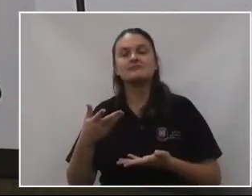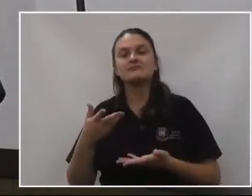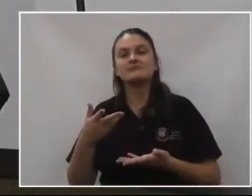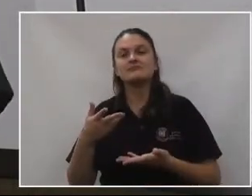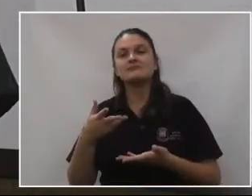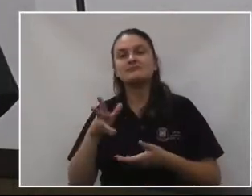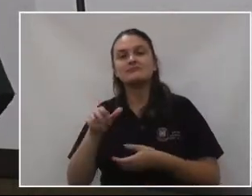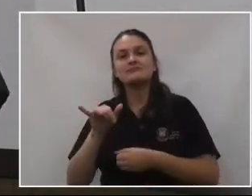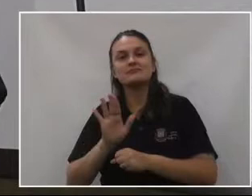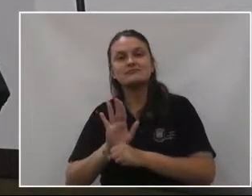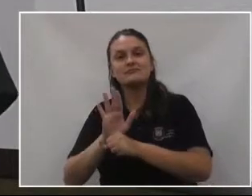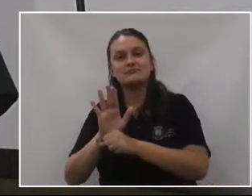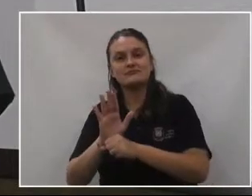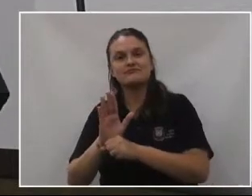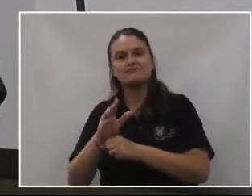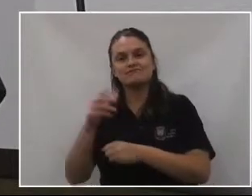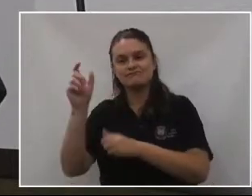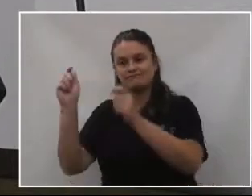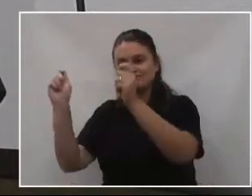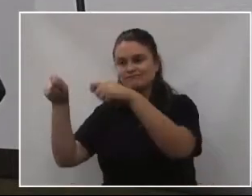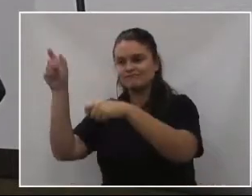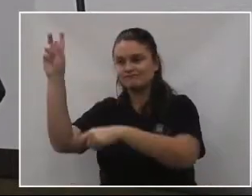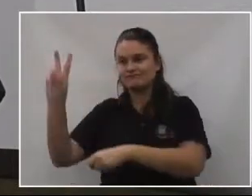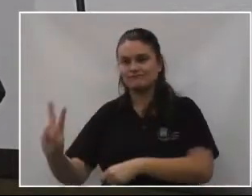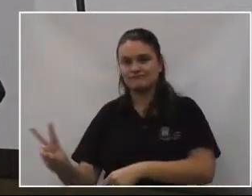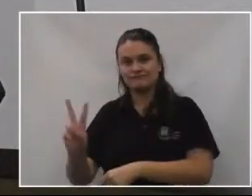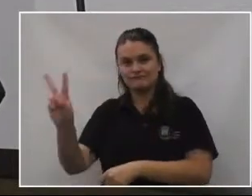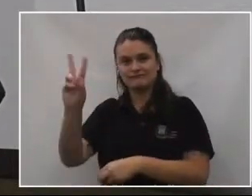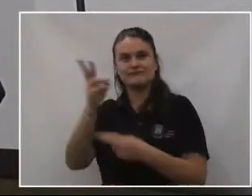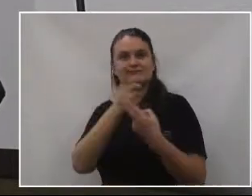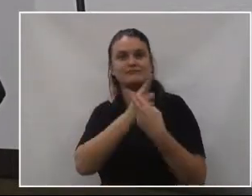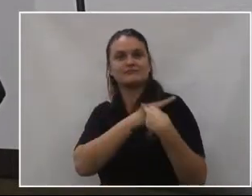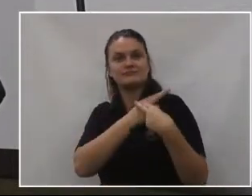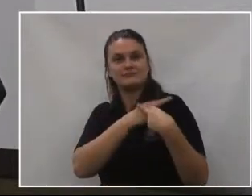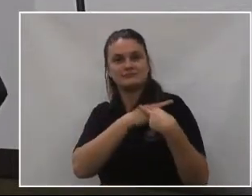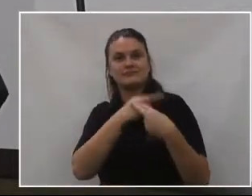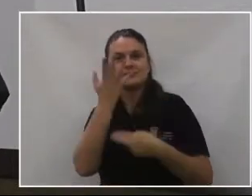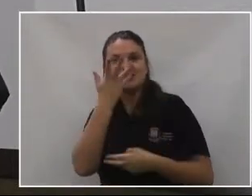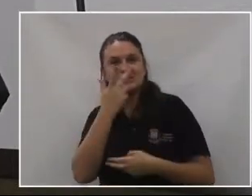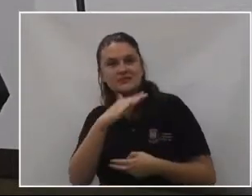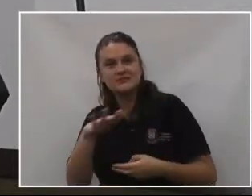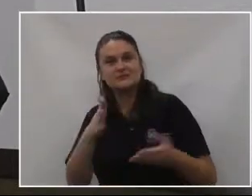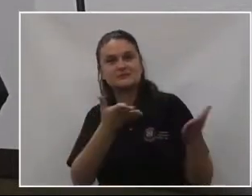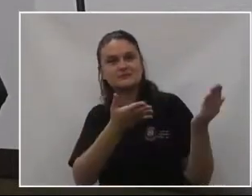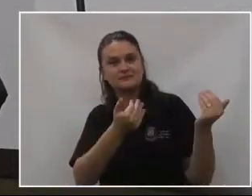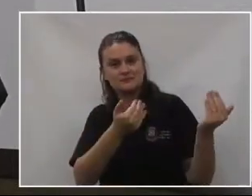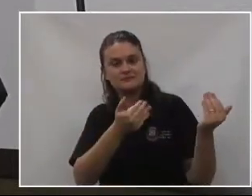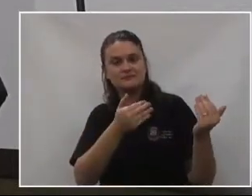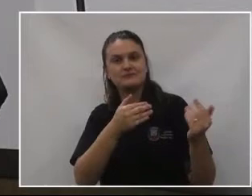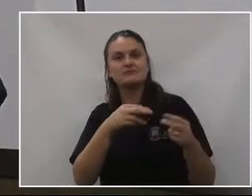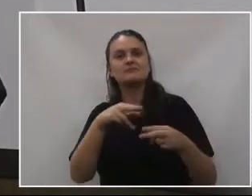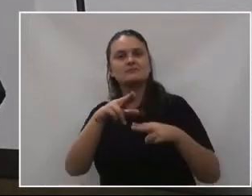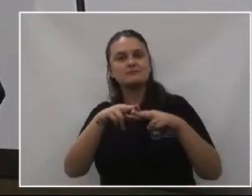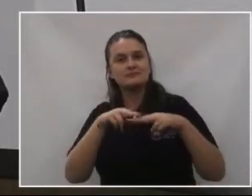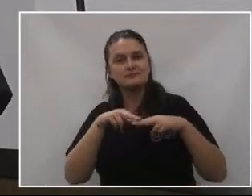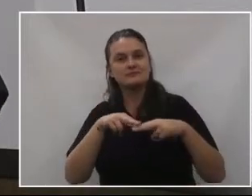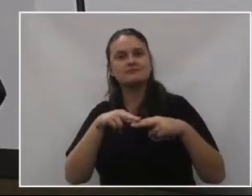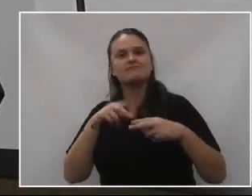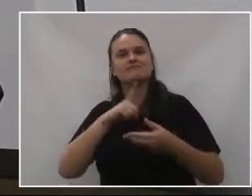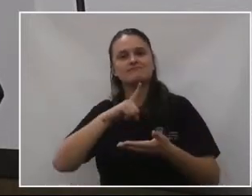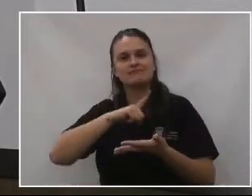ele ajuda a agregar valores e responsabilidade às nossas crianças e jovens. Isso ocorre por meio de